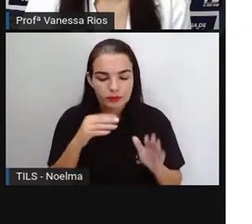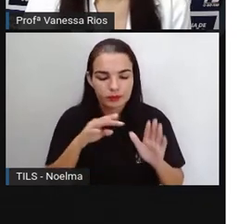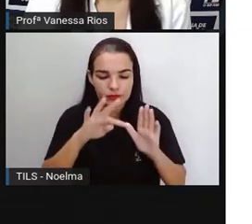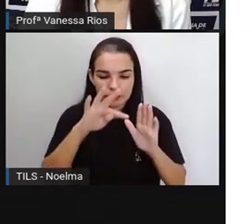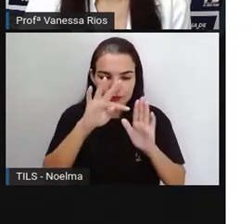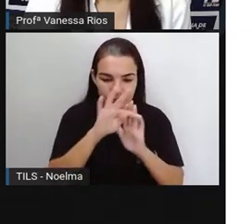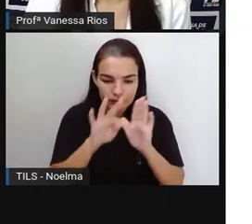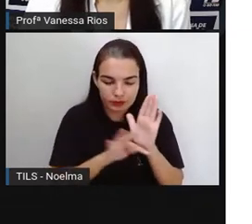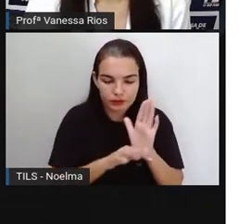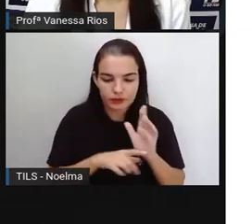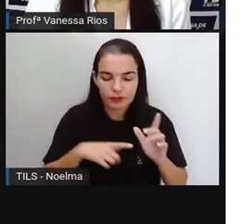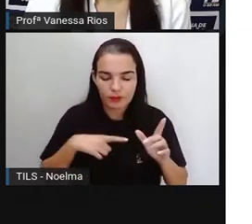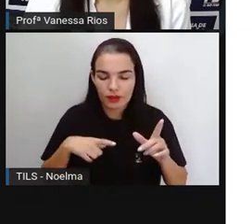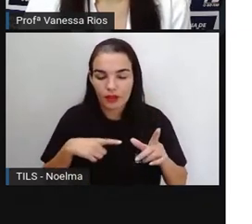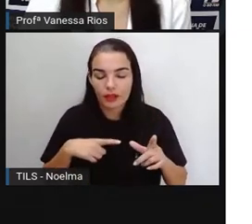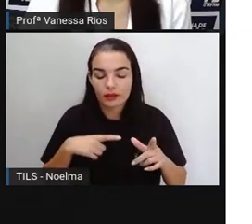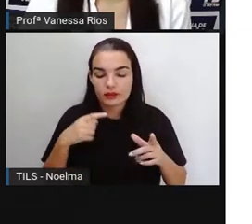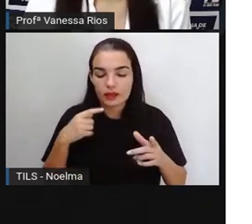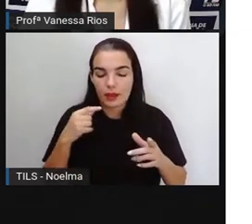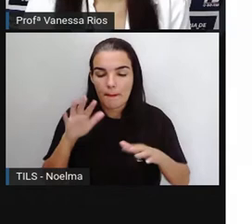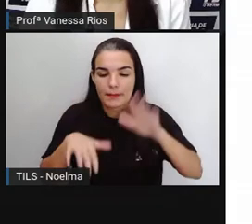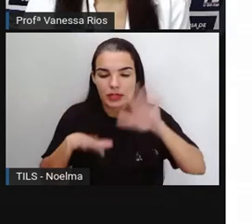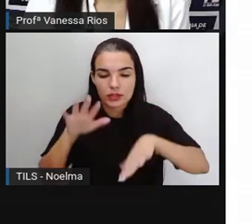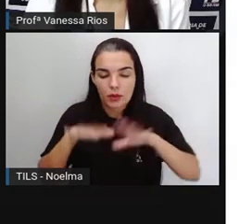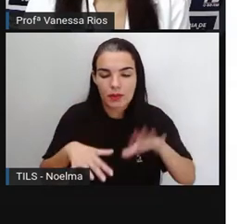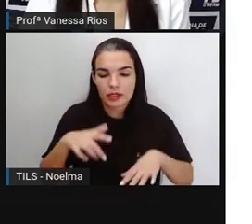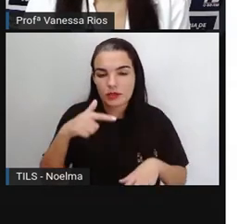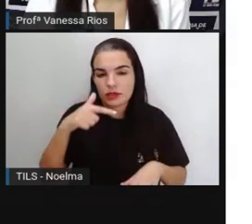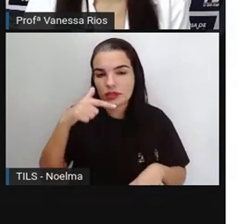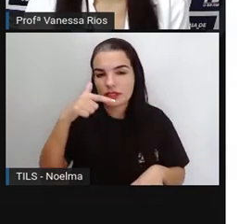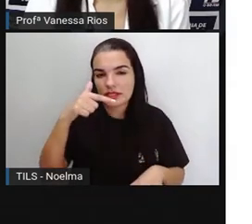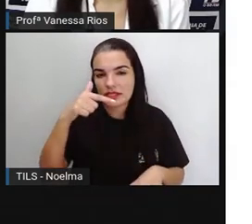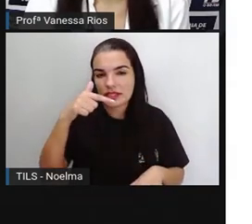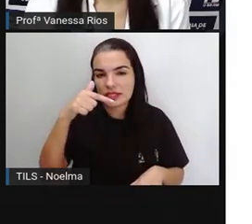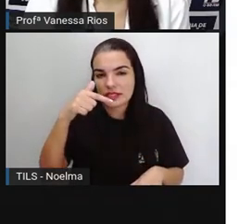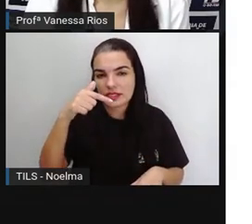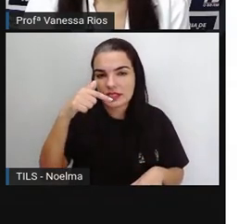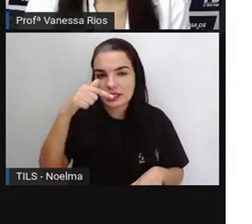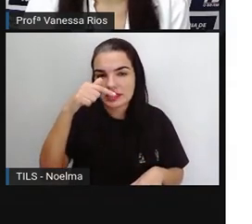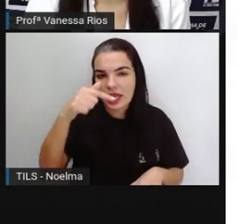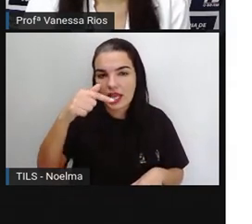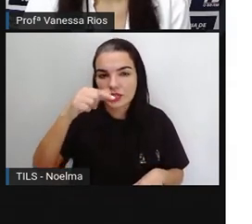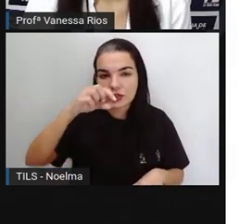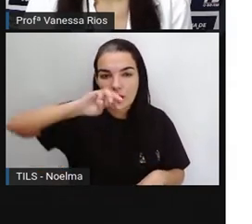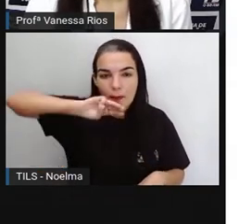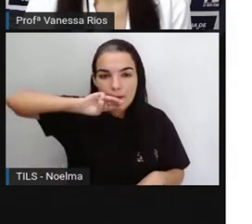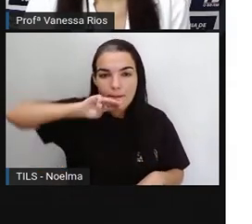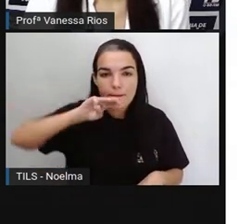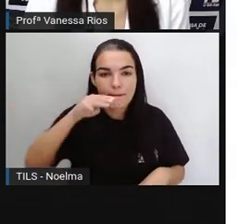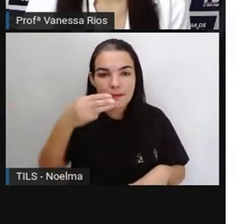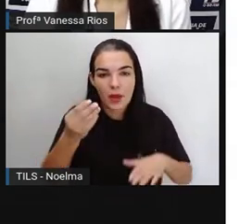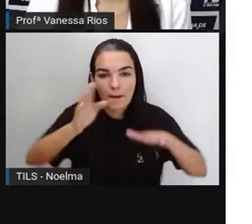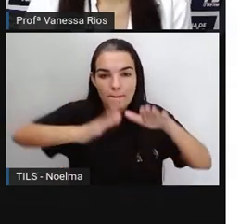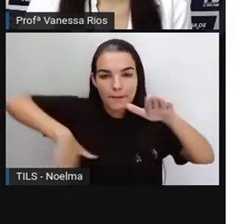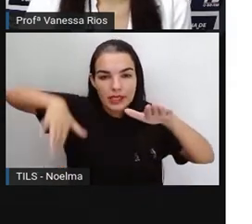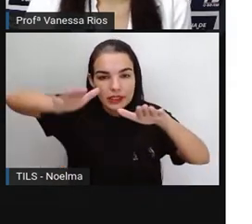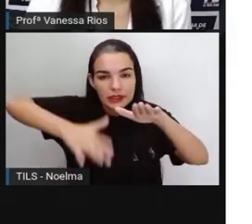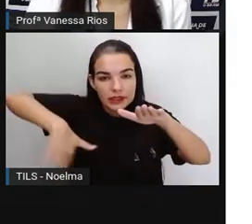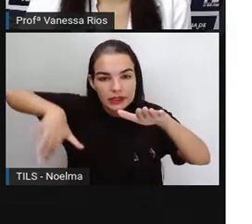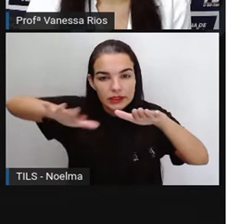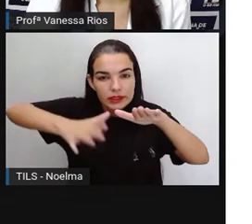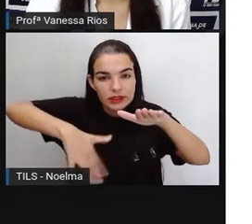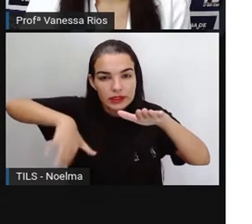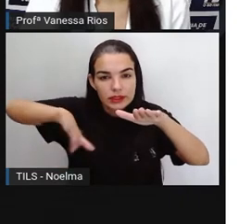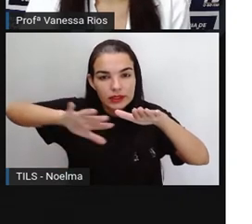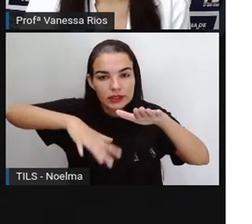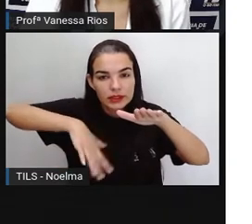piscinas olímpicas por dia em 2016, ou seis vezes a capacidade do sistema